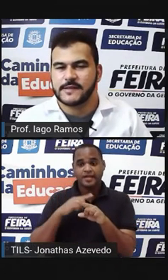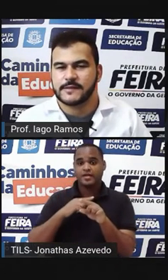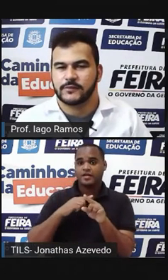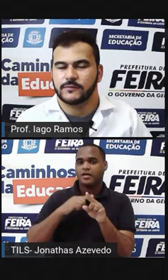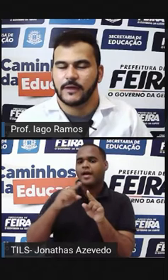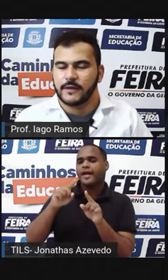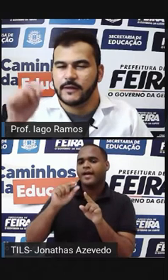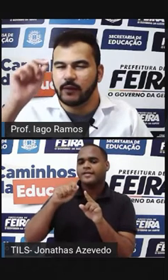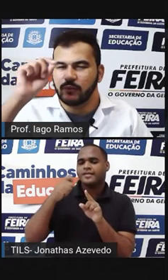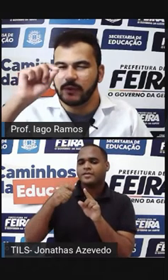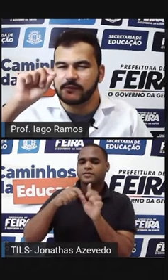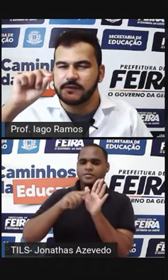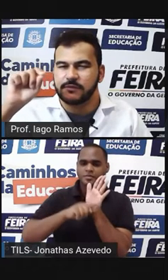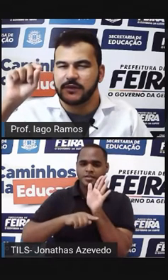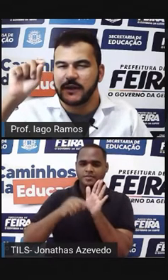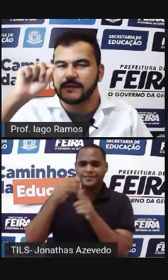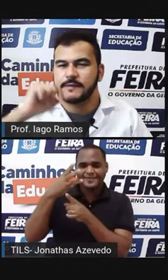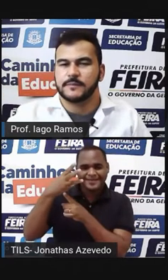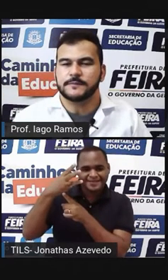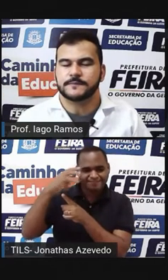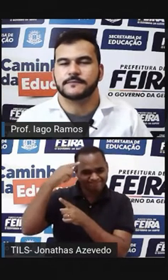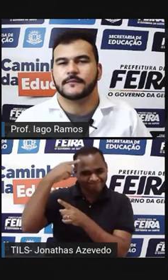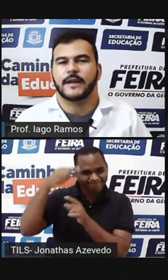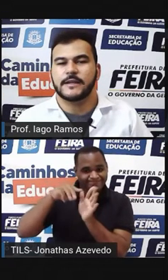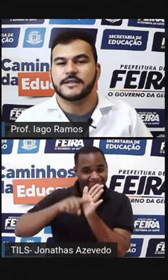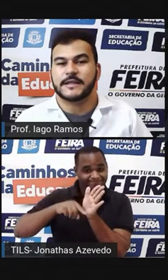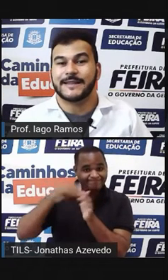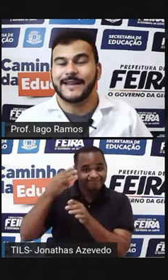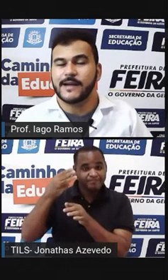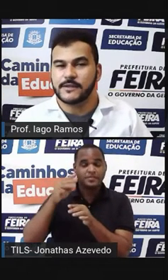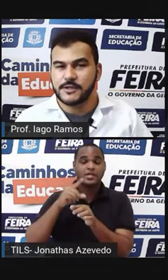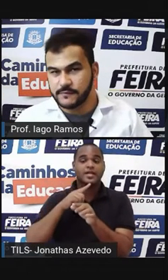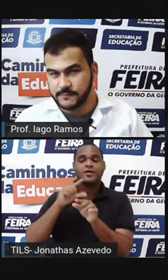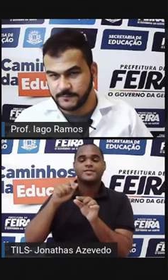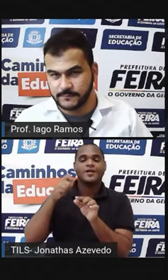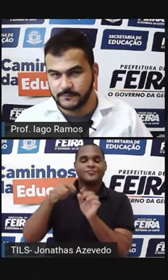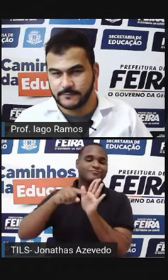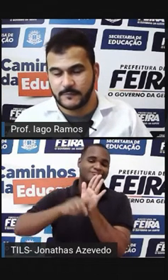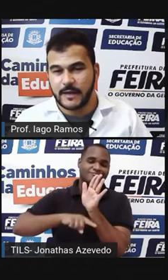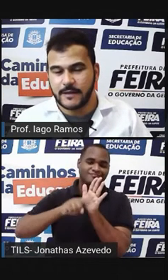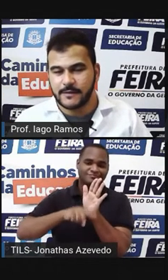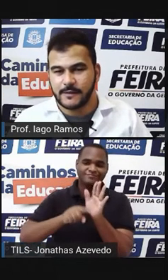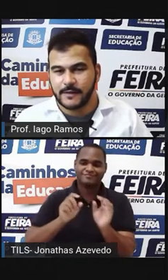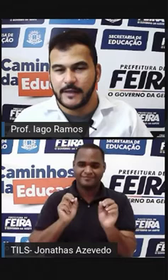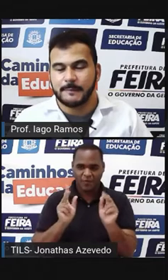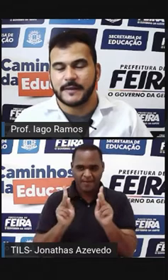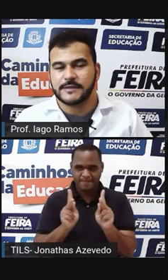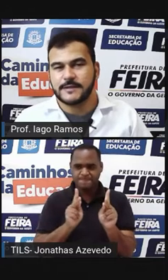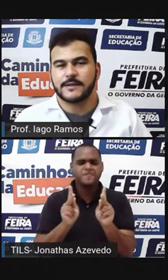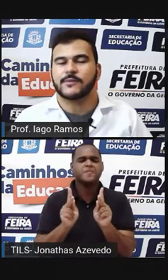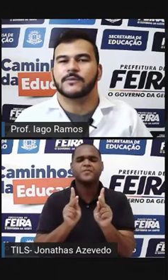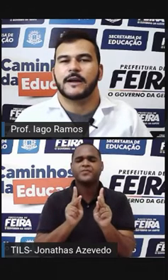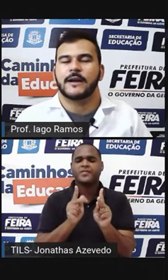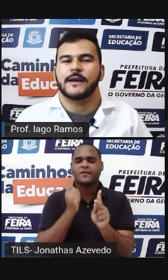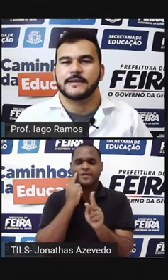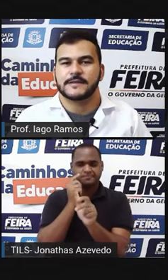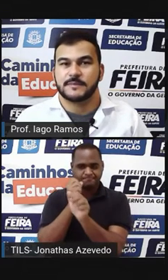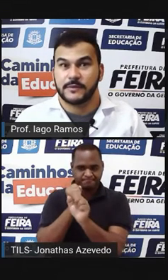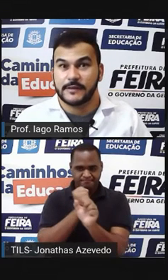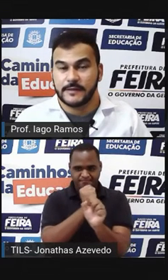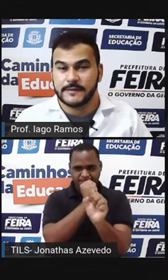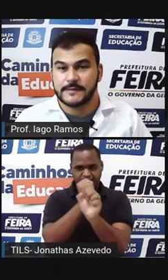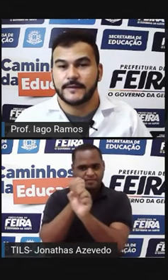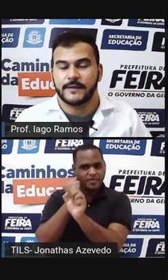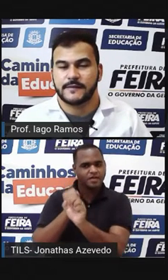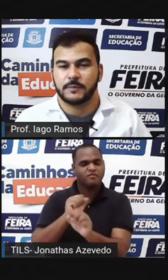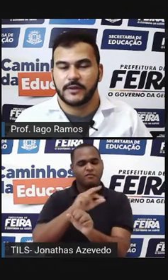potenciação Que é o numerozinho de lá de cima Ele está negativo, tá? E para a gente calcular essas